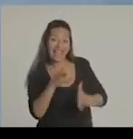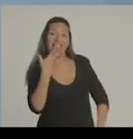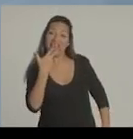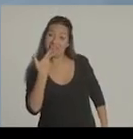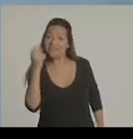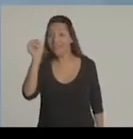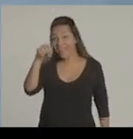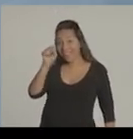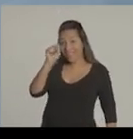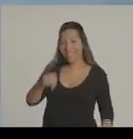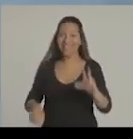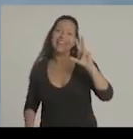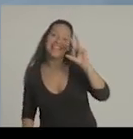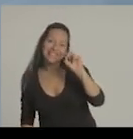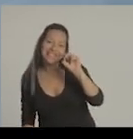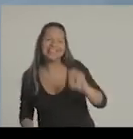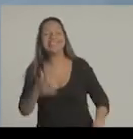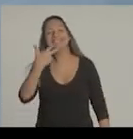Diga sim,